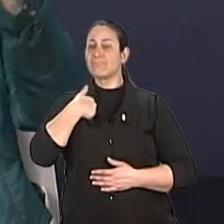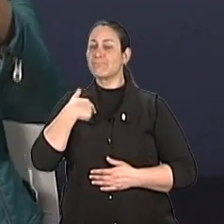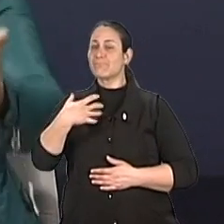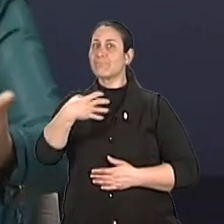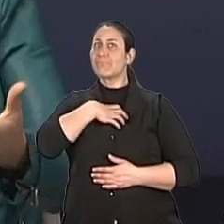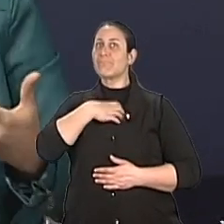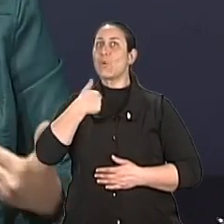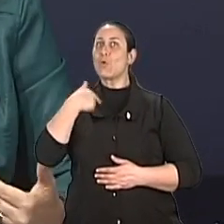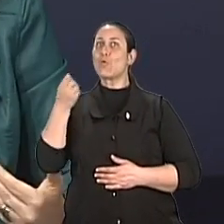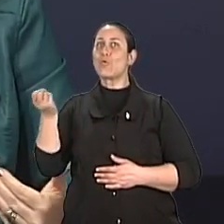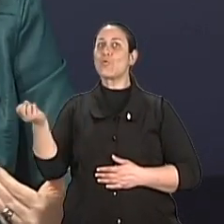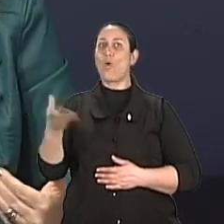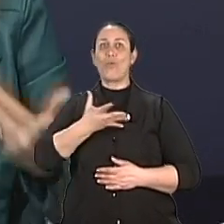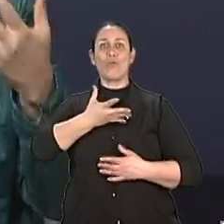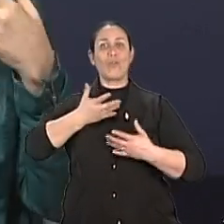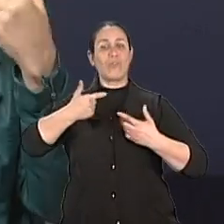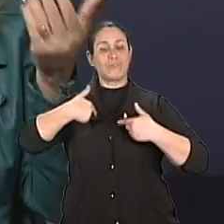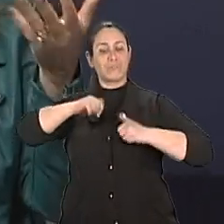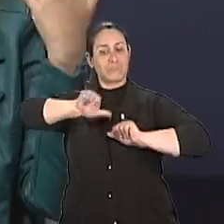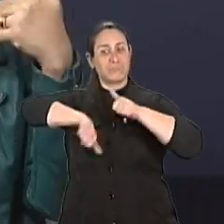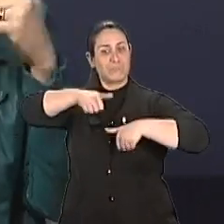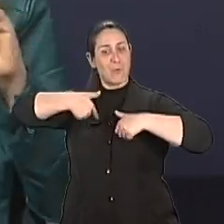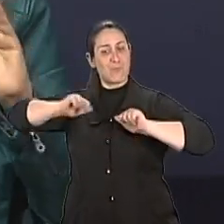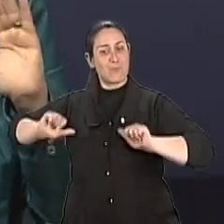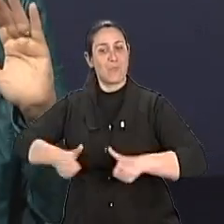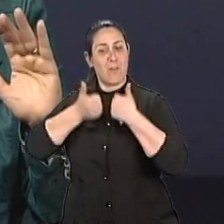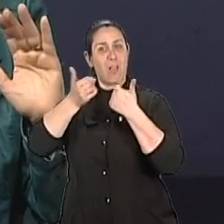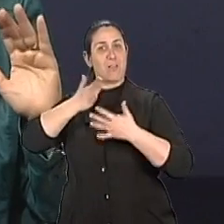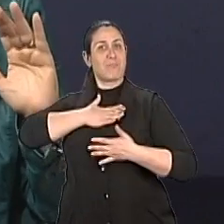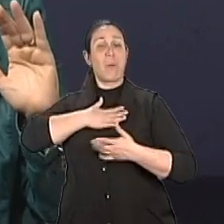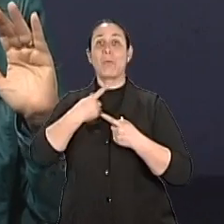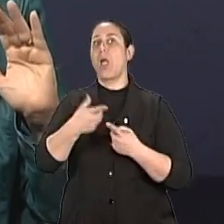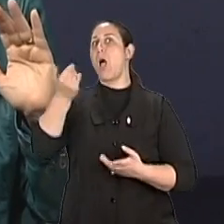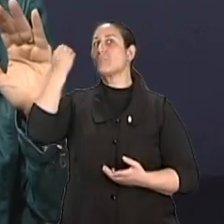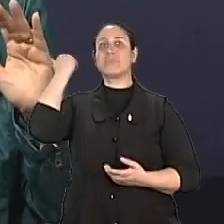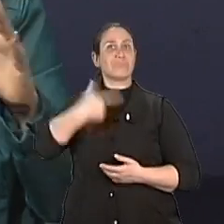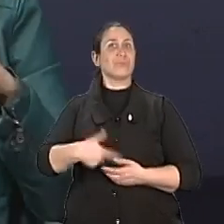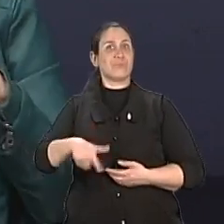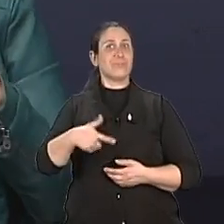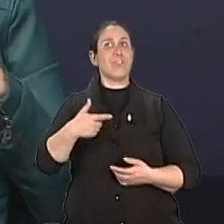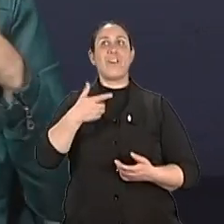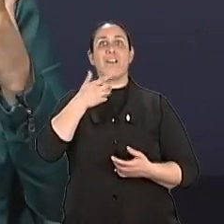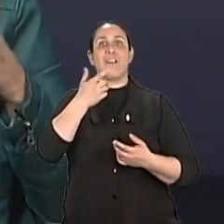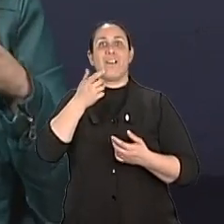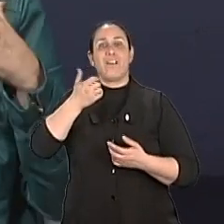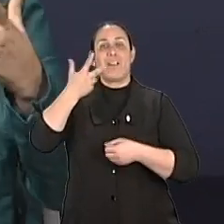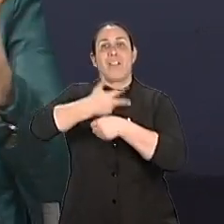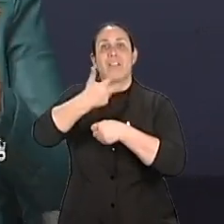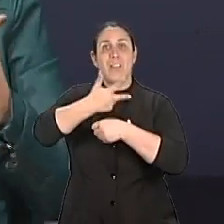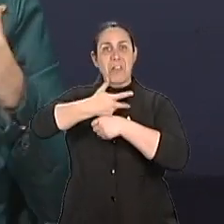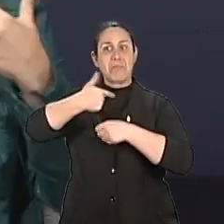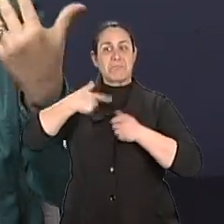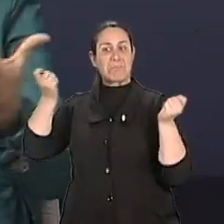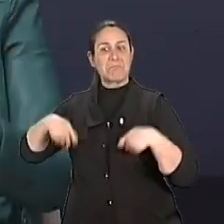perspectiva de sexualidade, questão que até então não existia nos casais, isso modifica todo um